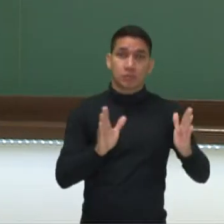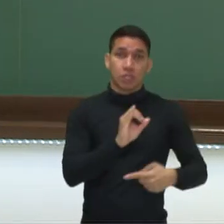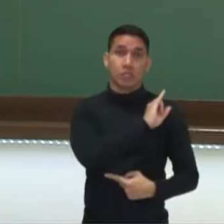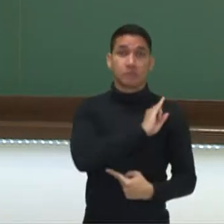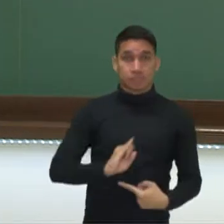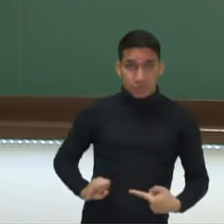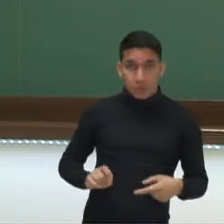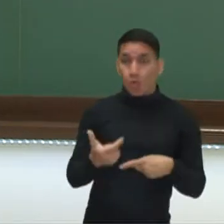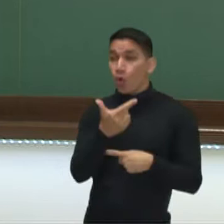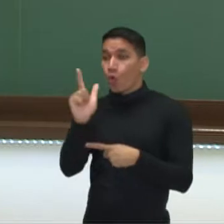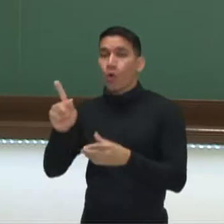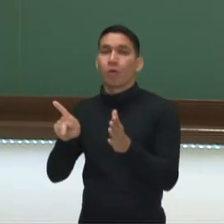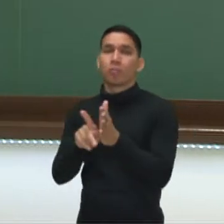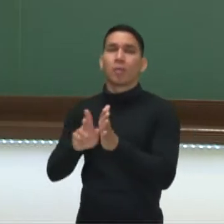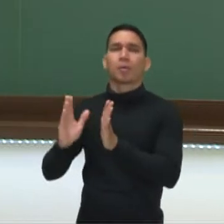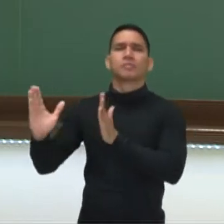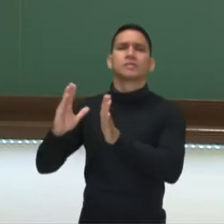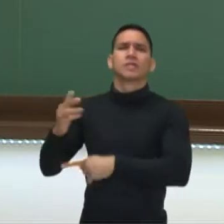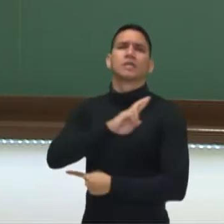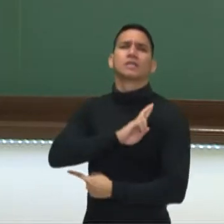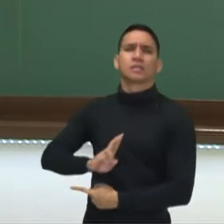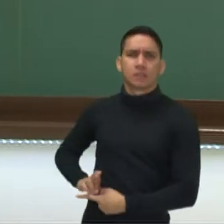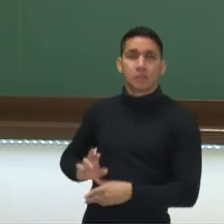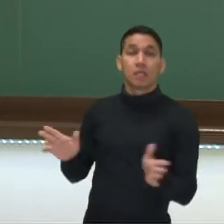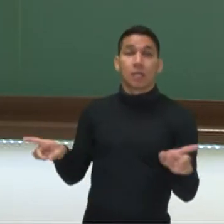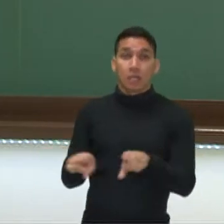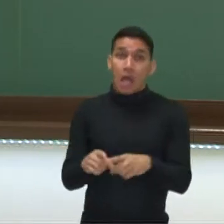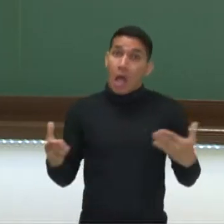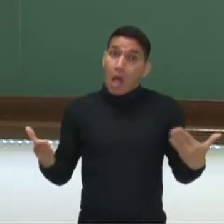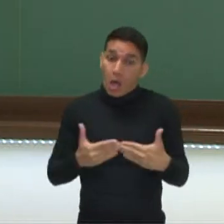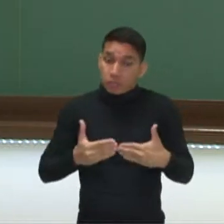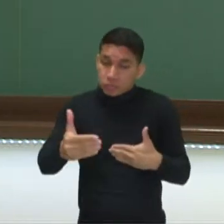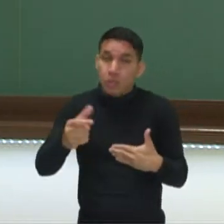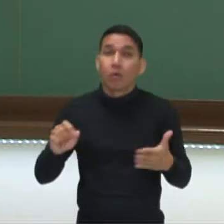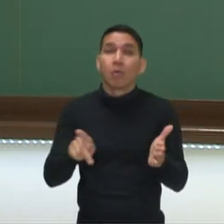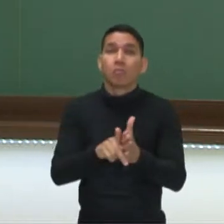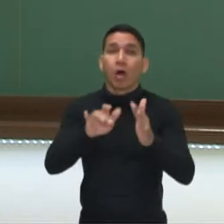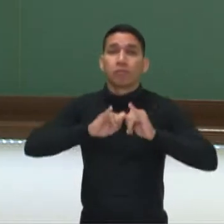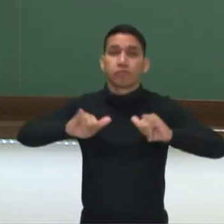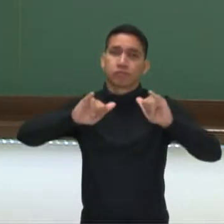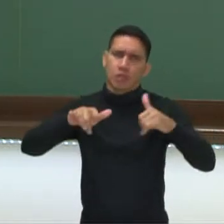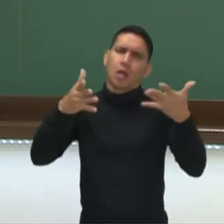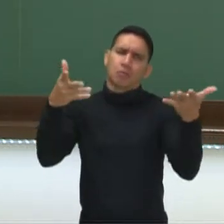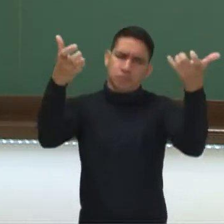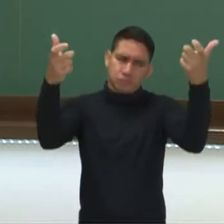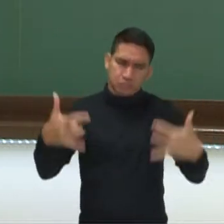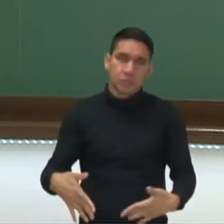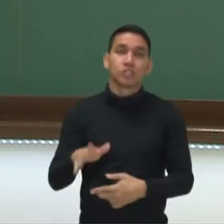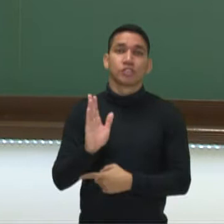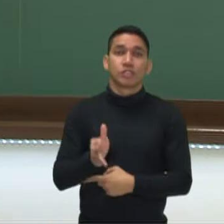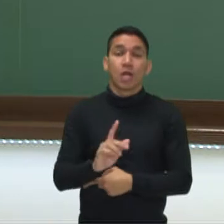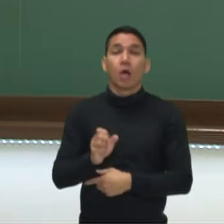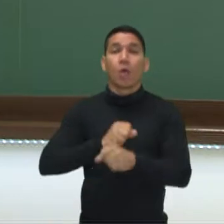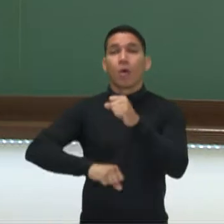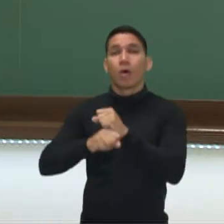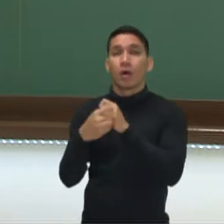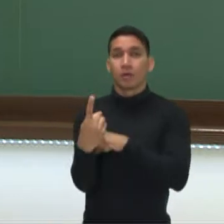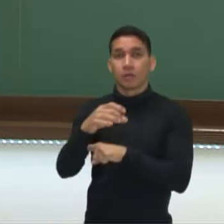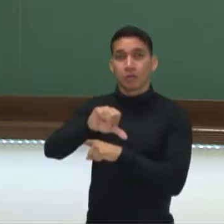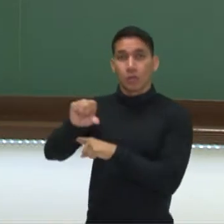outras no período republicano. A atual Constituição, ela foi promulgada, como o professor disse a vocês, no ano de